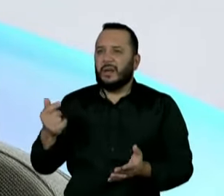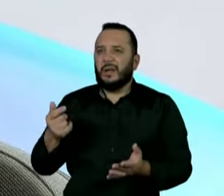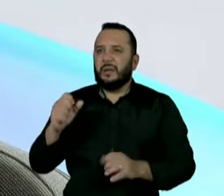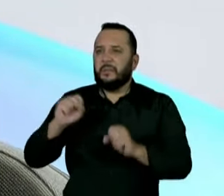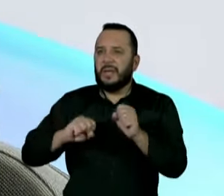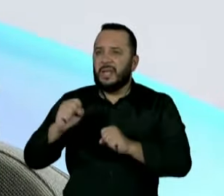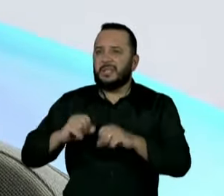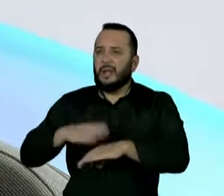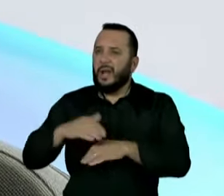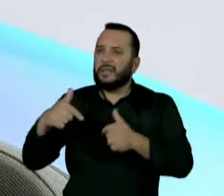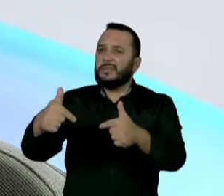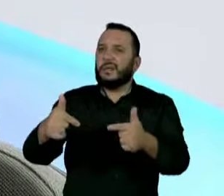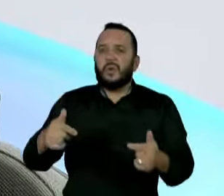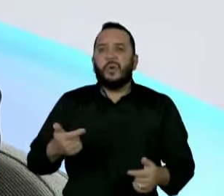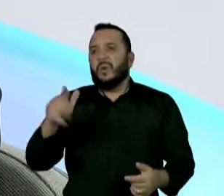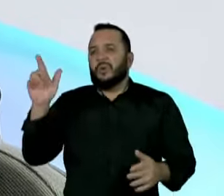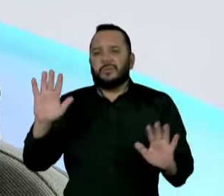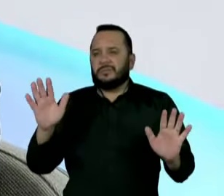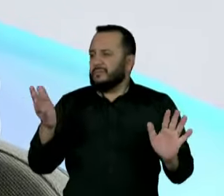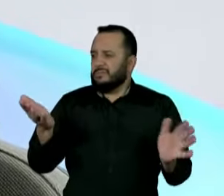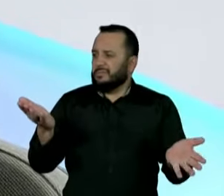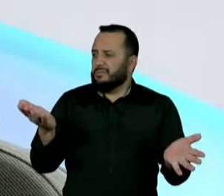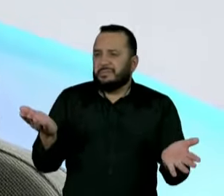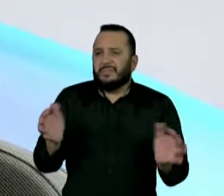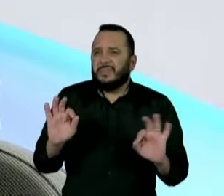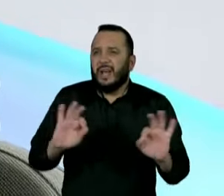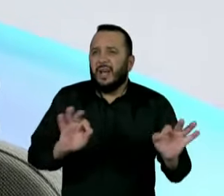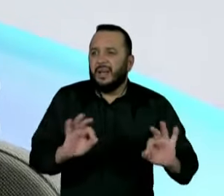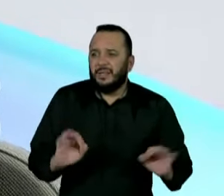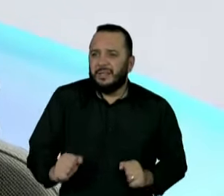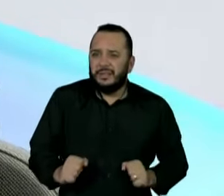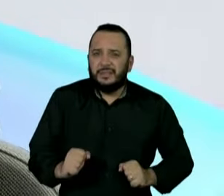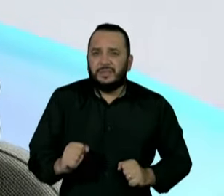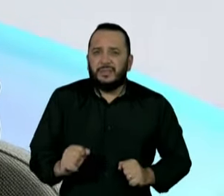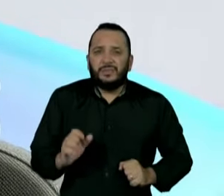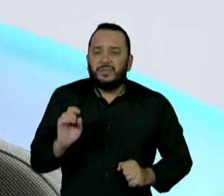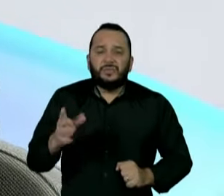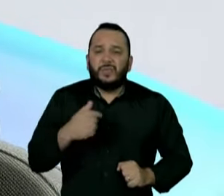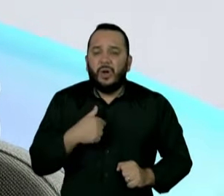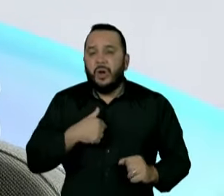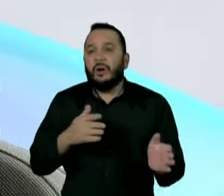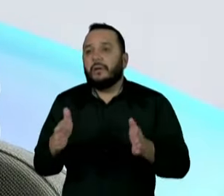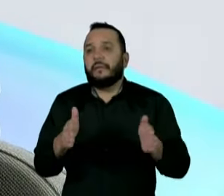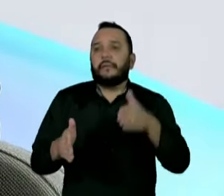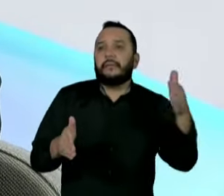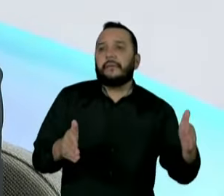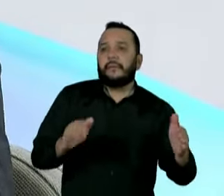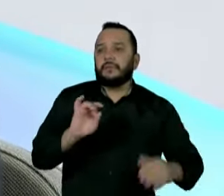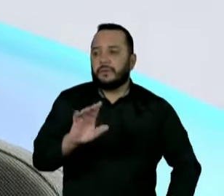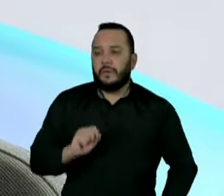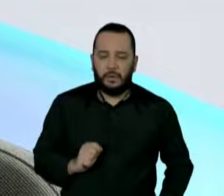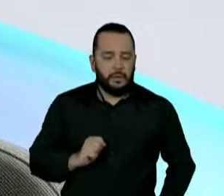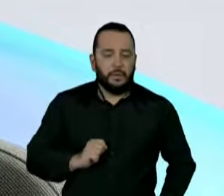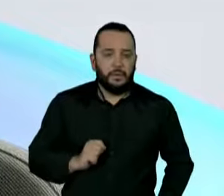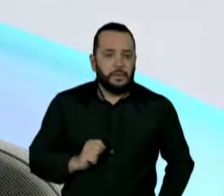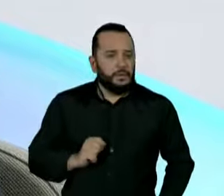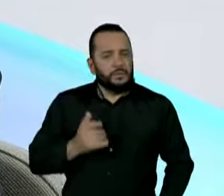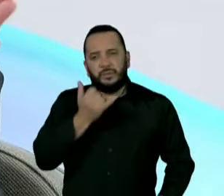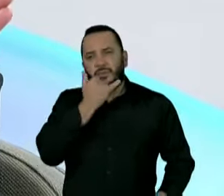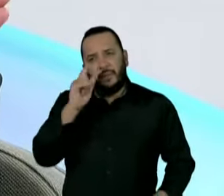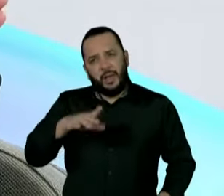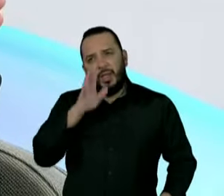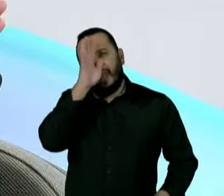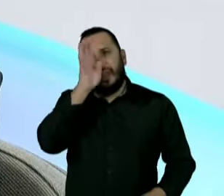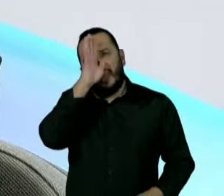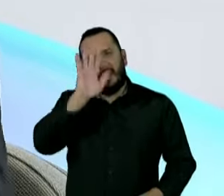o que foi feito foi, na minha visão, totalmente equivocado. Com relação à questão do agronegócio, as linhas de financiamento, durante